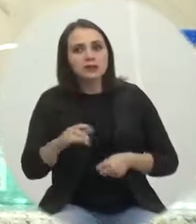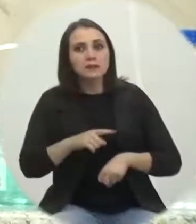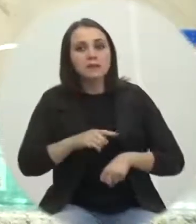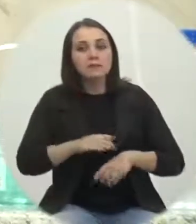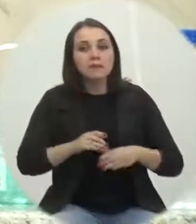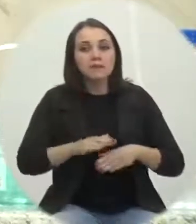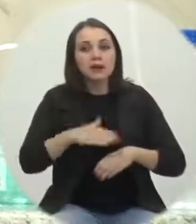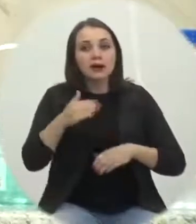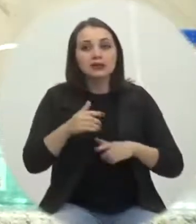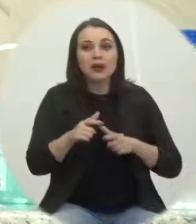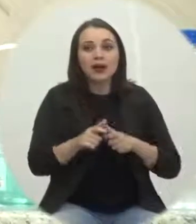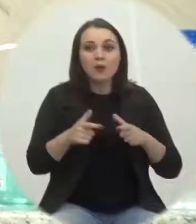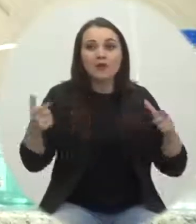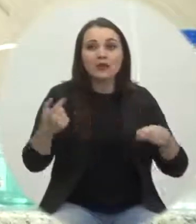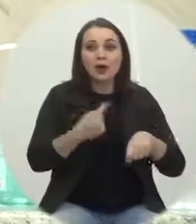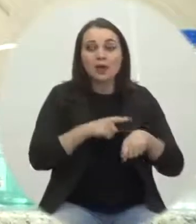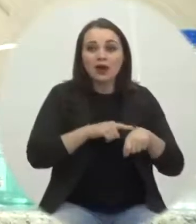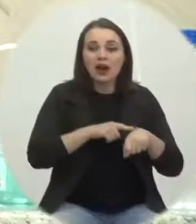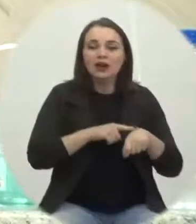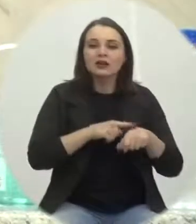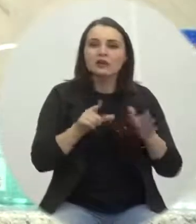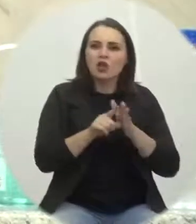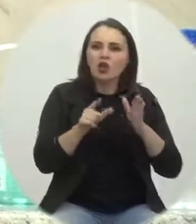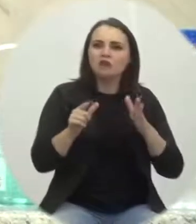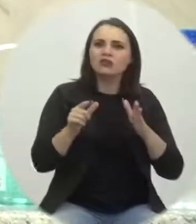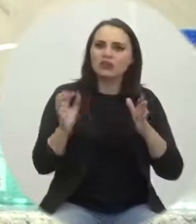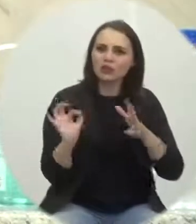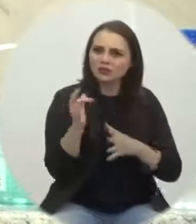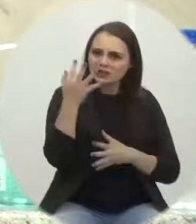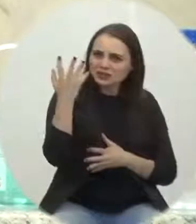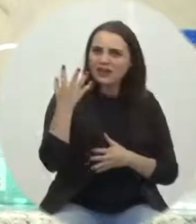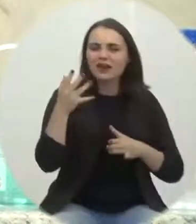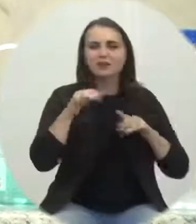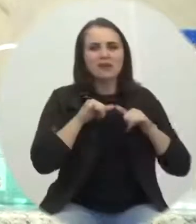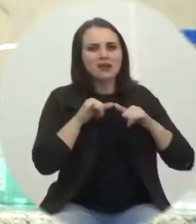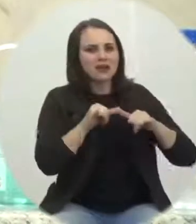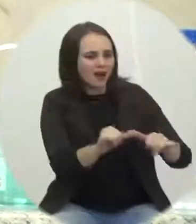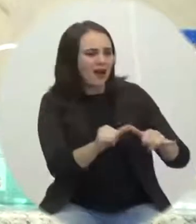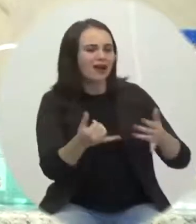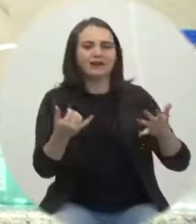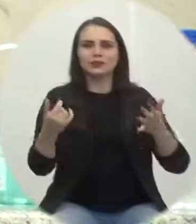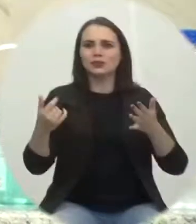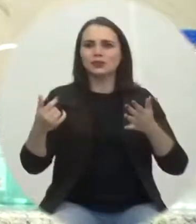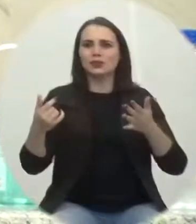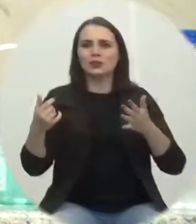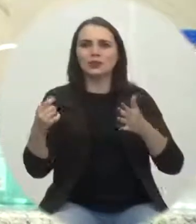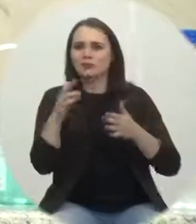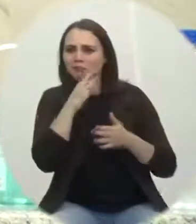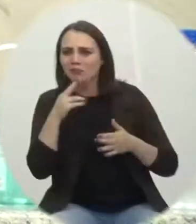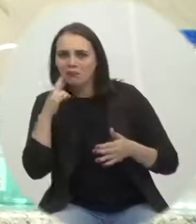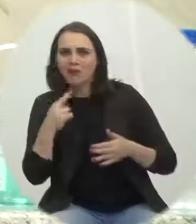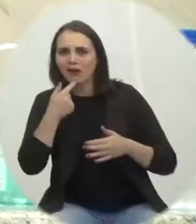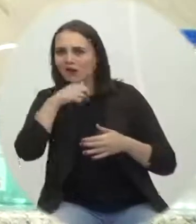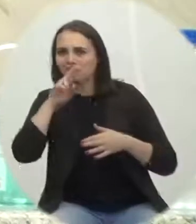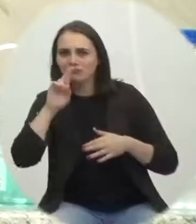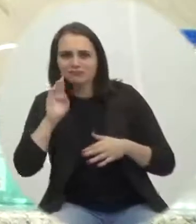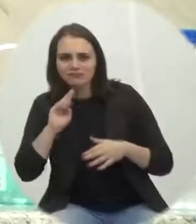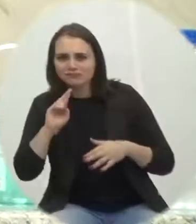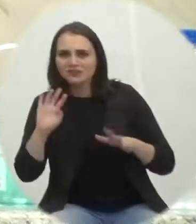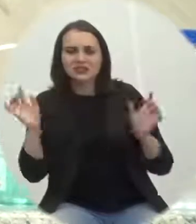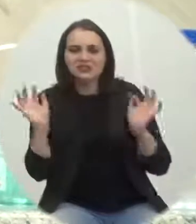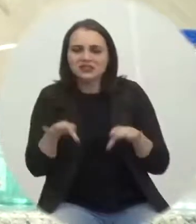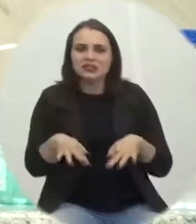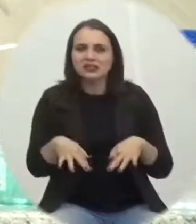horário, seja do comércio, seja do submercado, seja de lotérica, puder, dentro da legislação do Banco Central, eu não entendo,